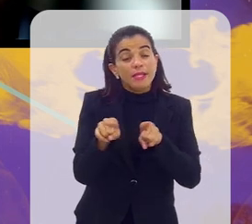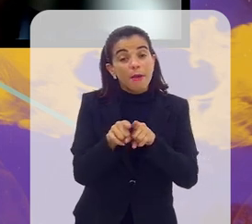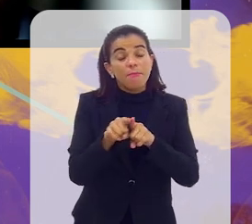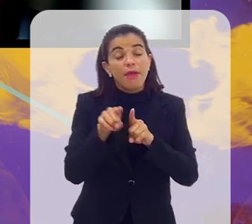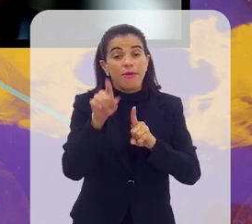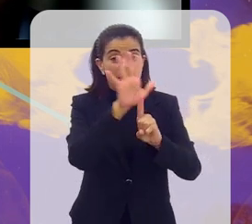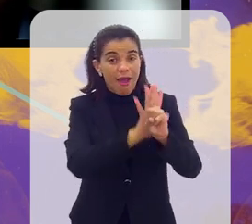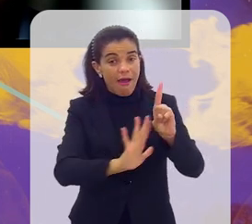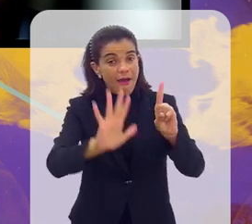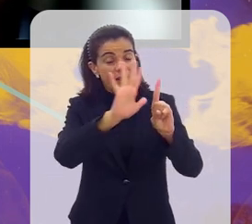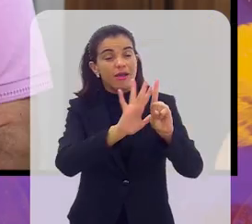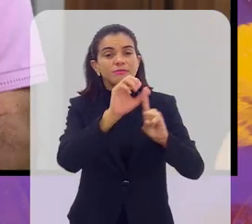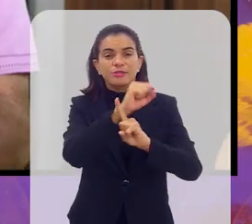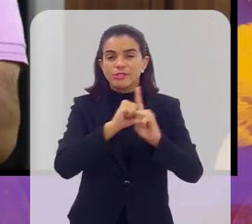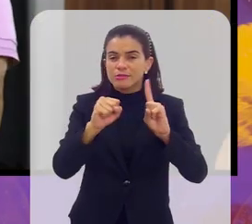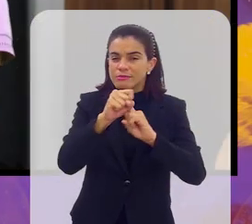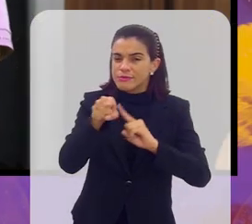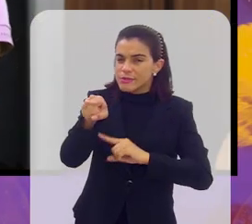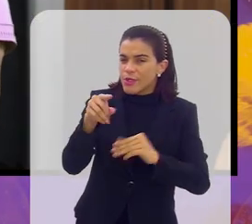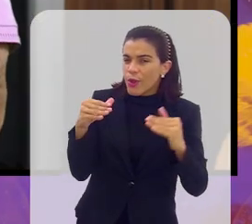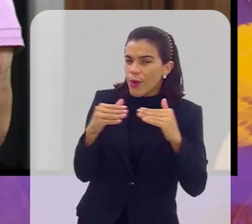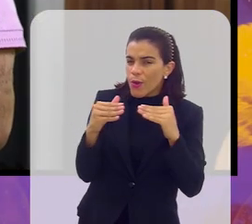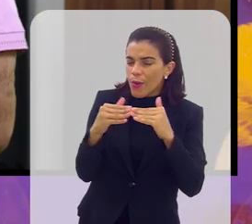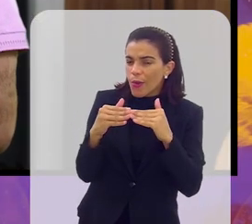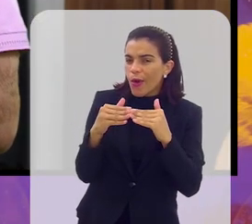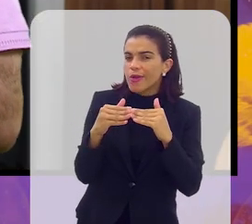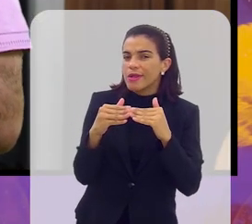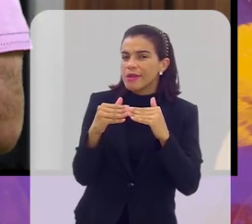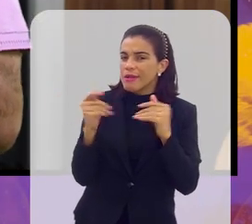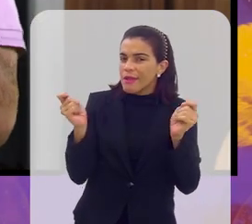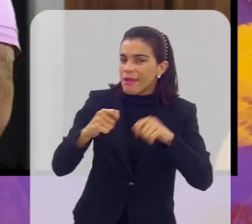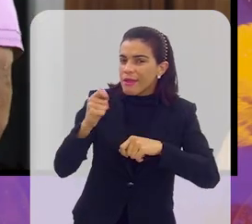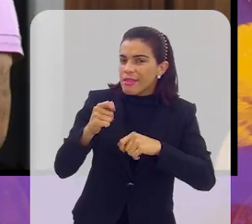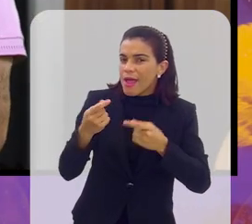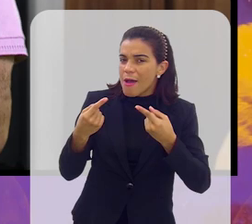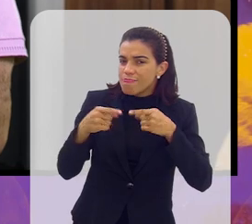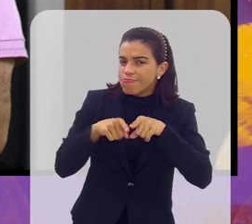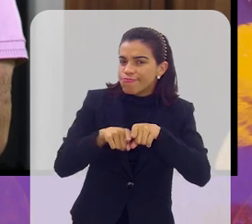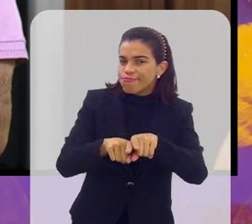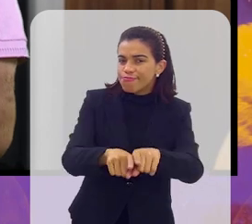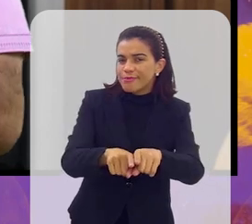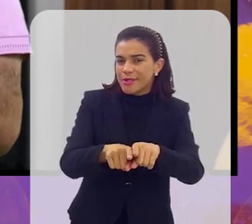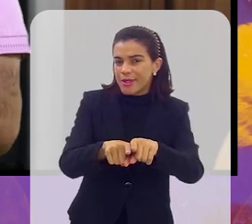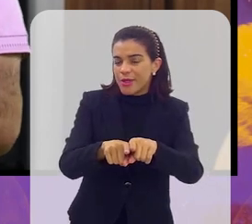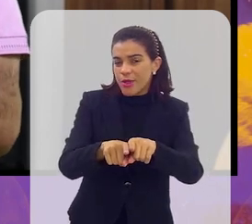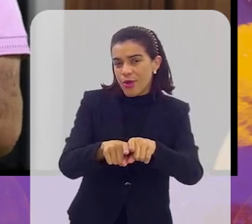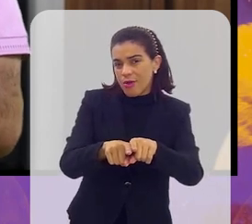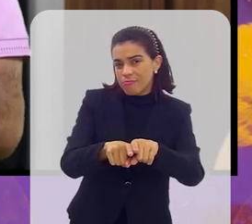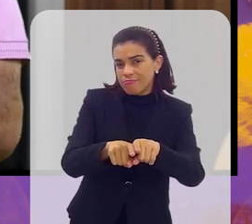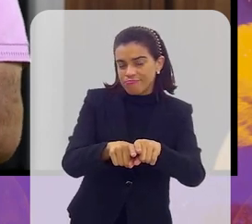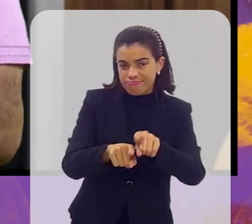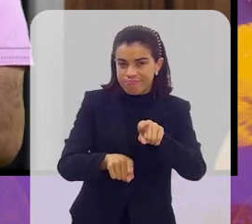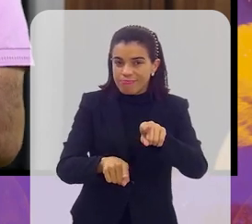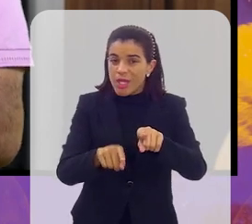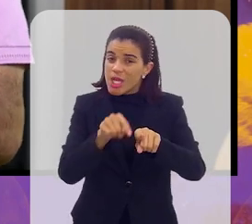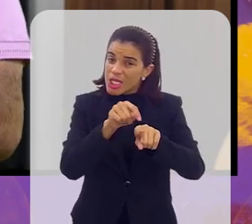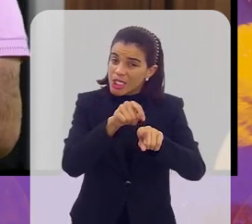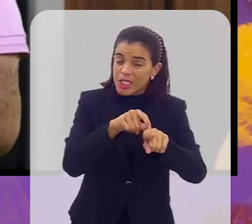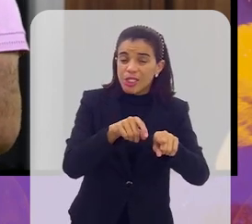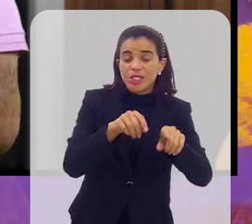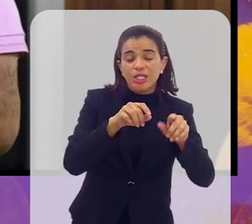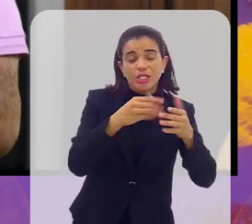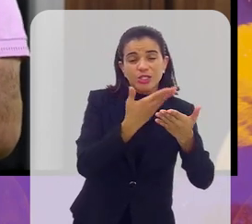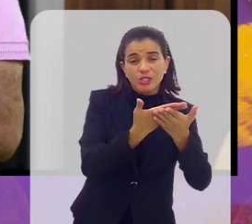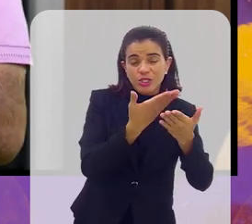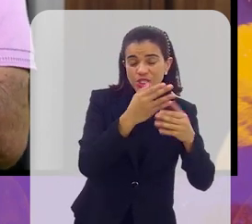também o próprio aspecto social. Você concorda que a gente pode caminhar paralelamente, né? Uma coisa ao lado da outra, o